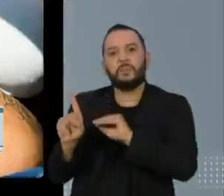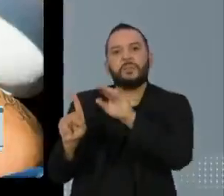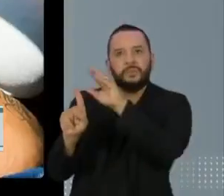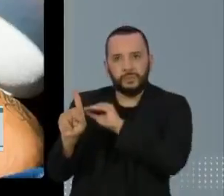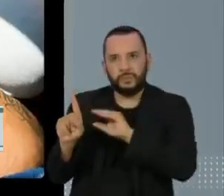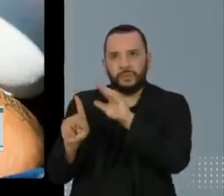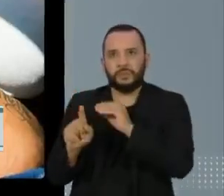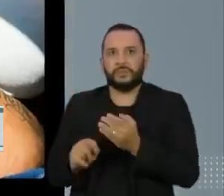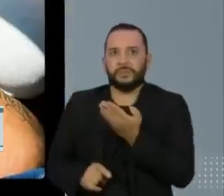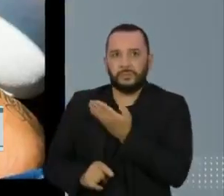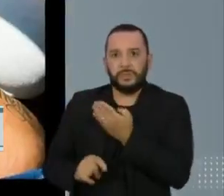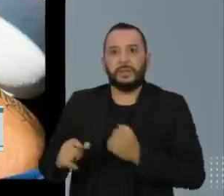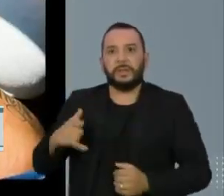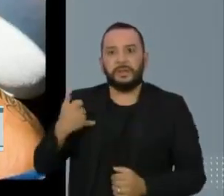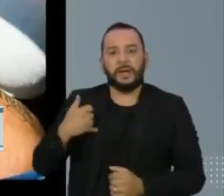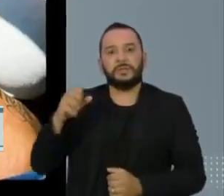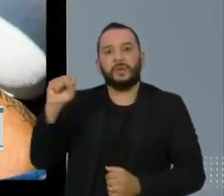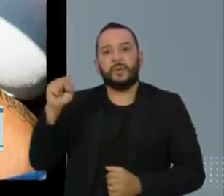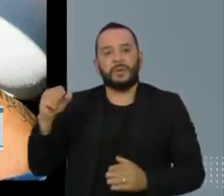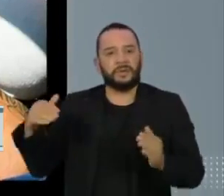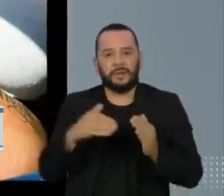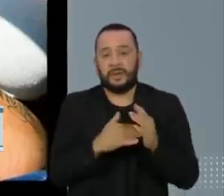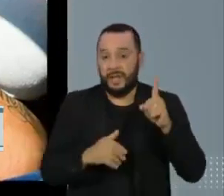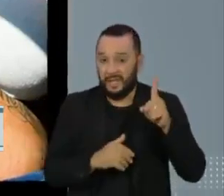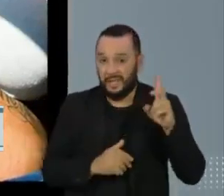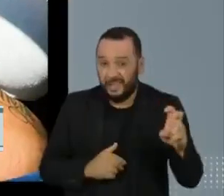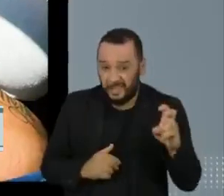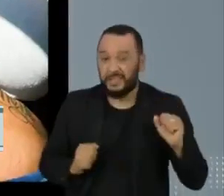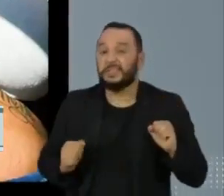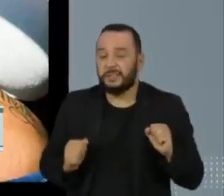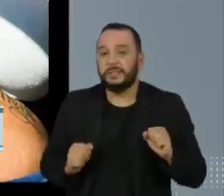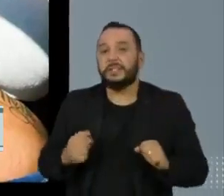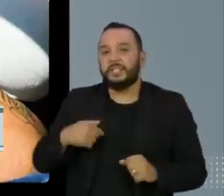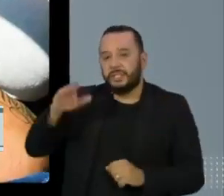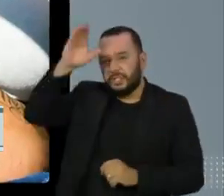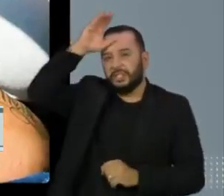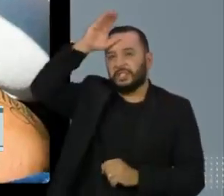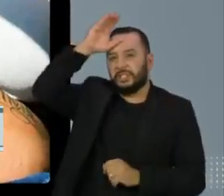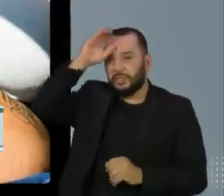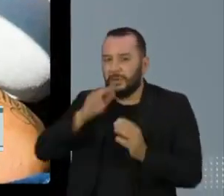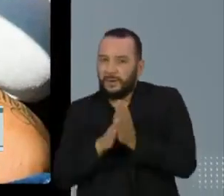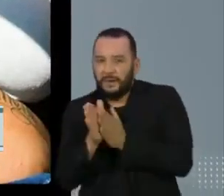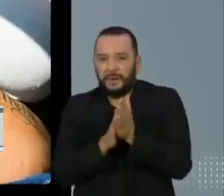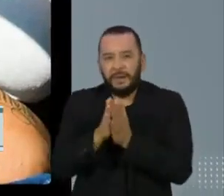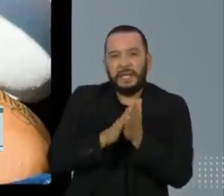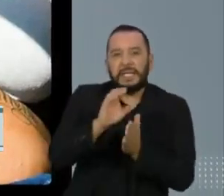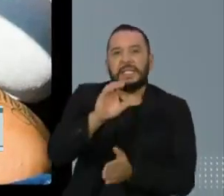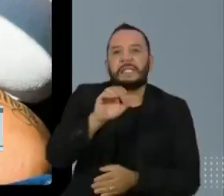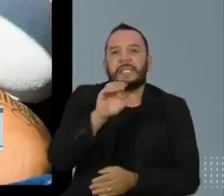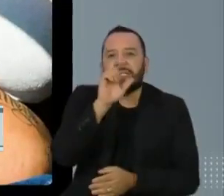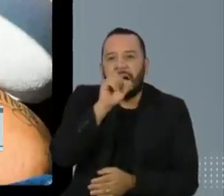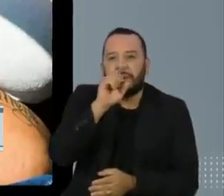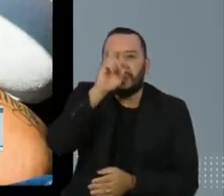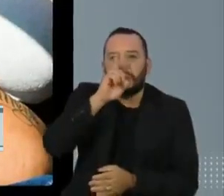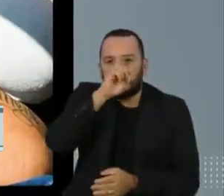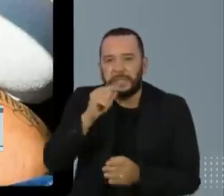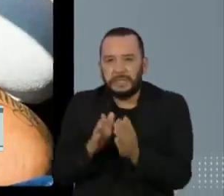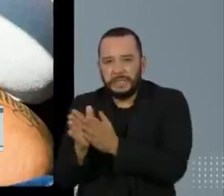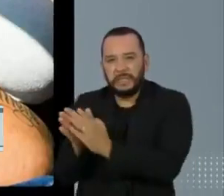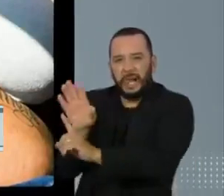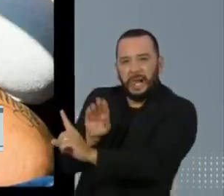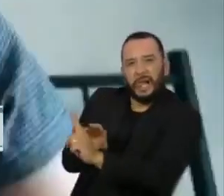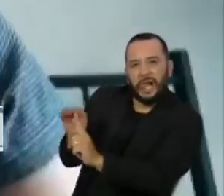sofria. Dos oito aos quinze anos, um tio aproveitava os fins de semana para violentar a